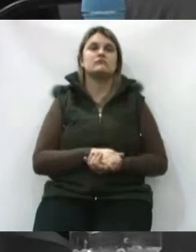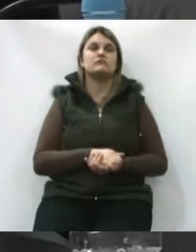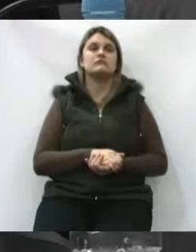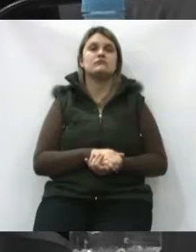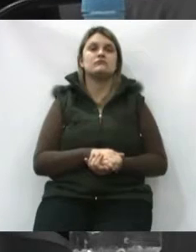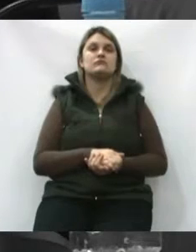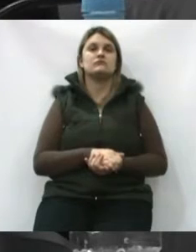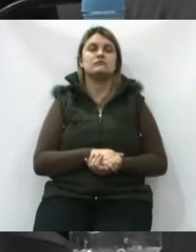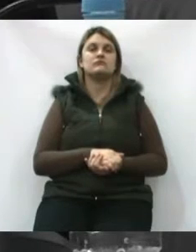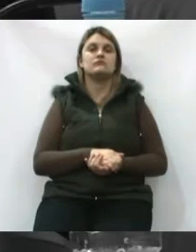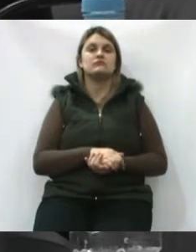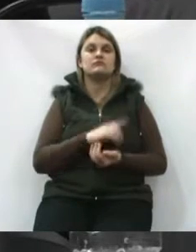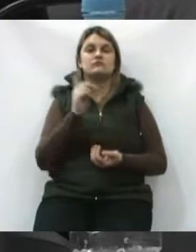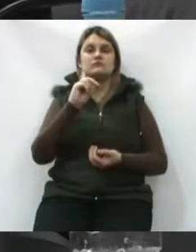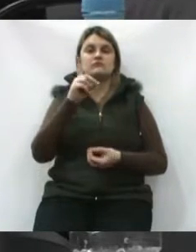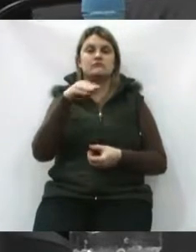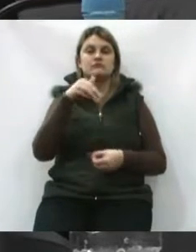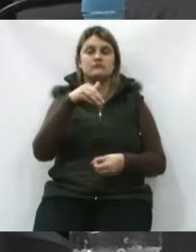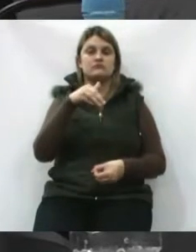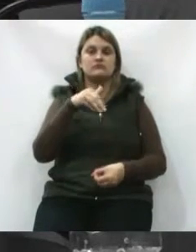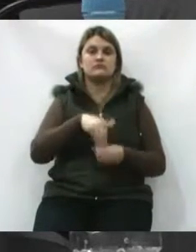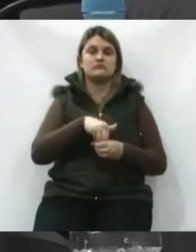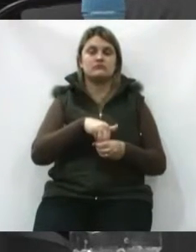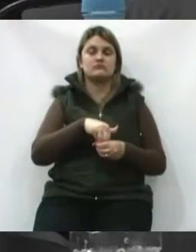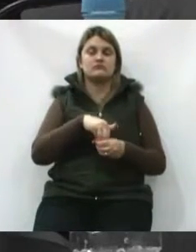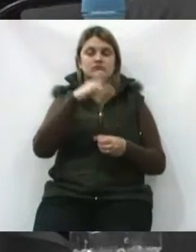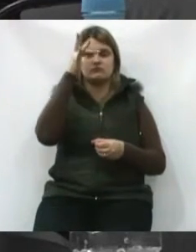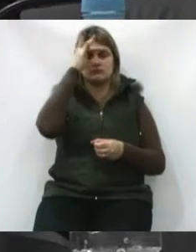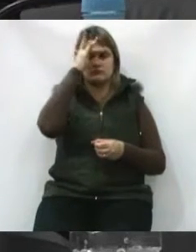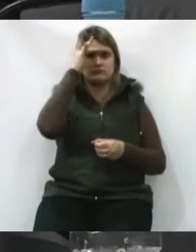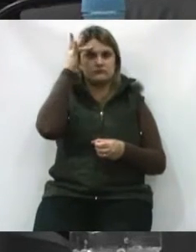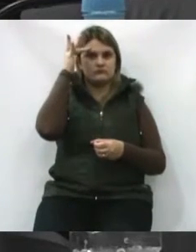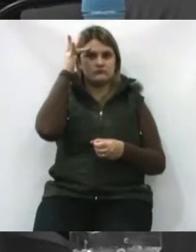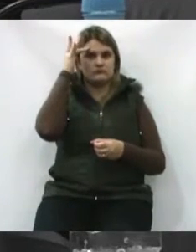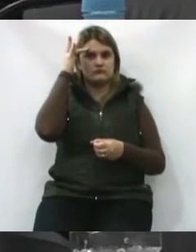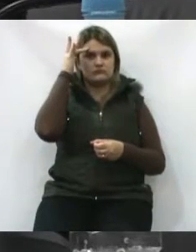de forma, aqueles votos que o eleitor,